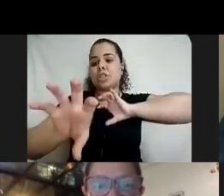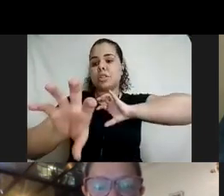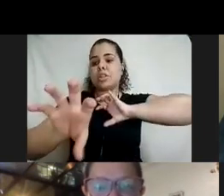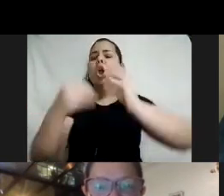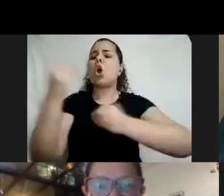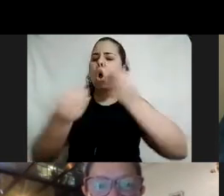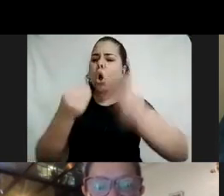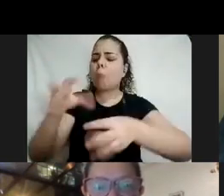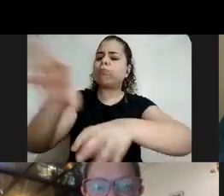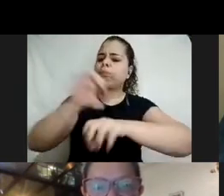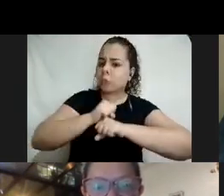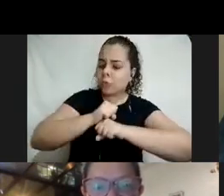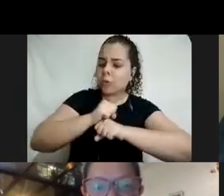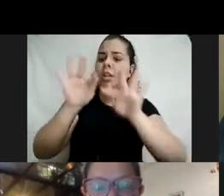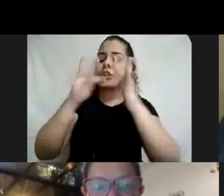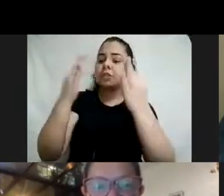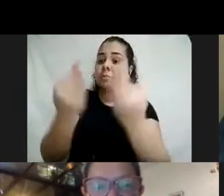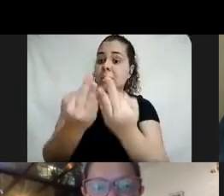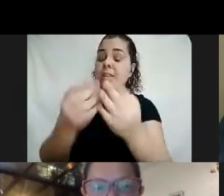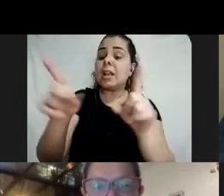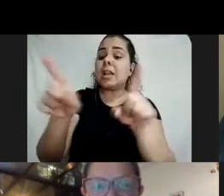pessoas com deficiência no cotidiano.